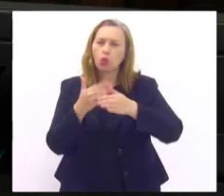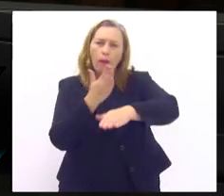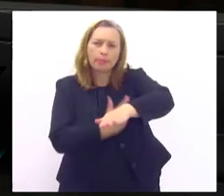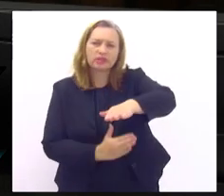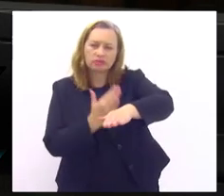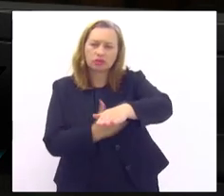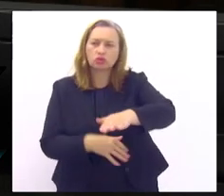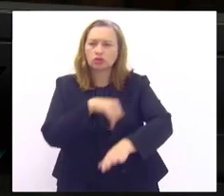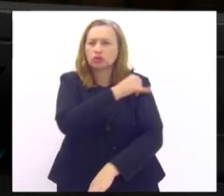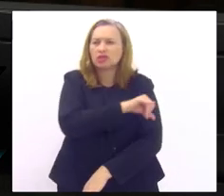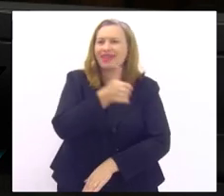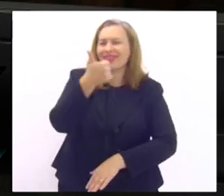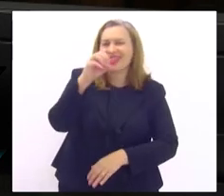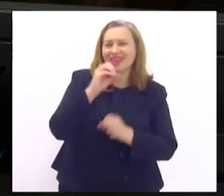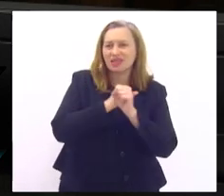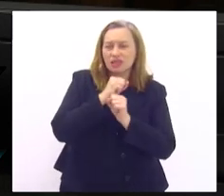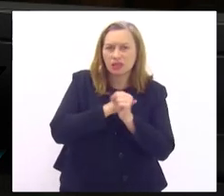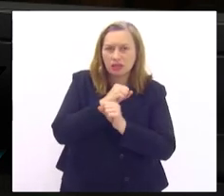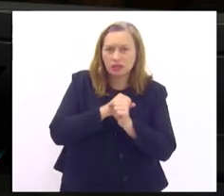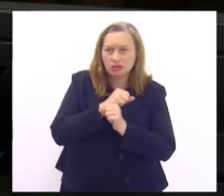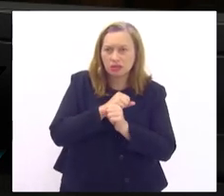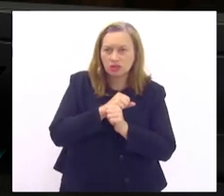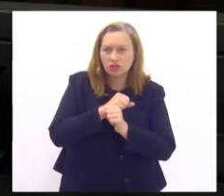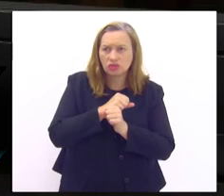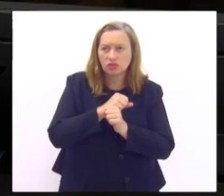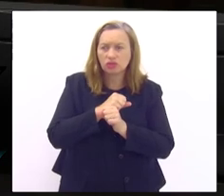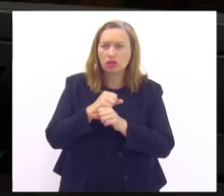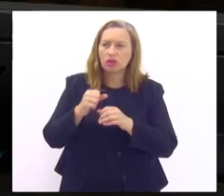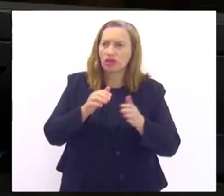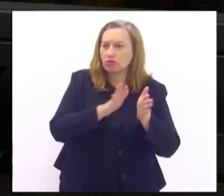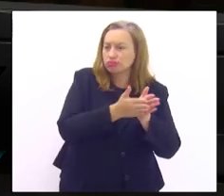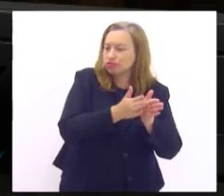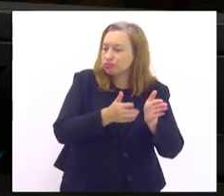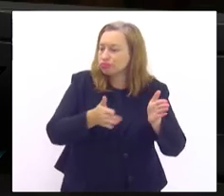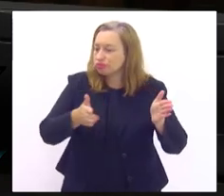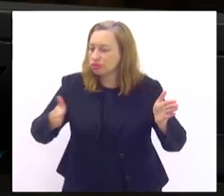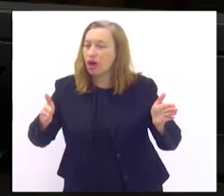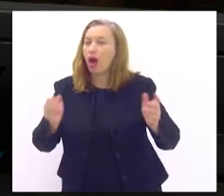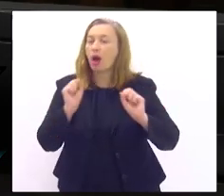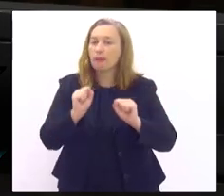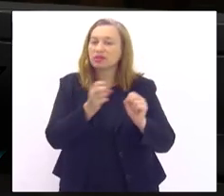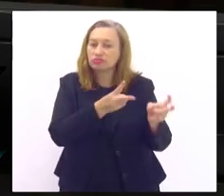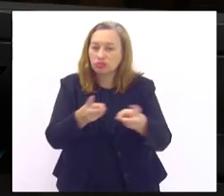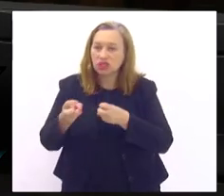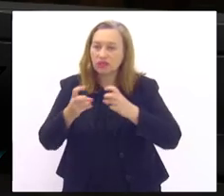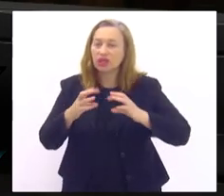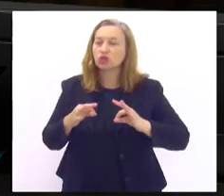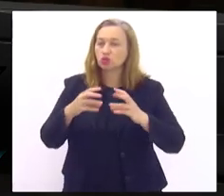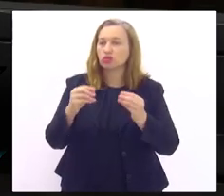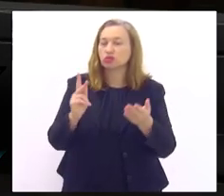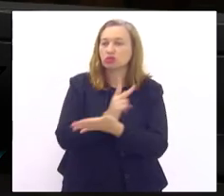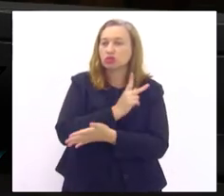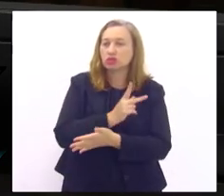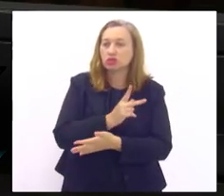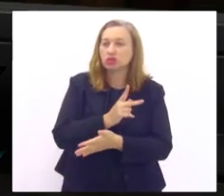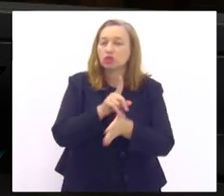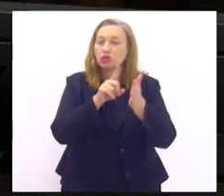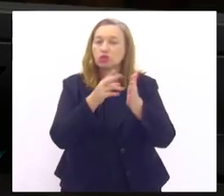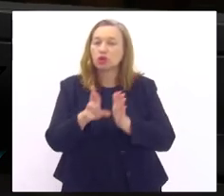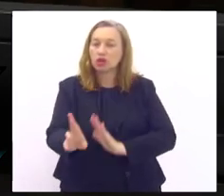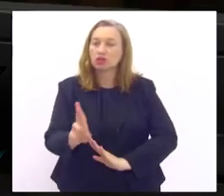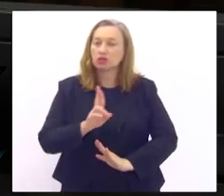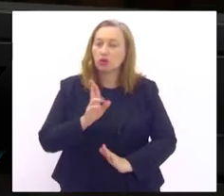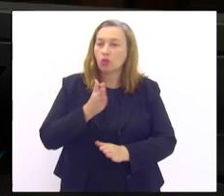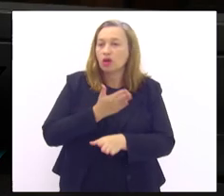Janeiro durante 10 anos fez um estudo retrospectivo e pôde verificar o que estava acontecendo fez esse diagnóstico isso resultou em que nós